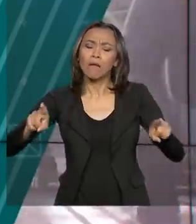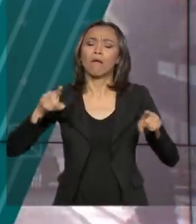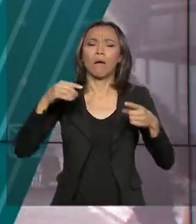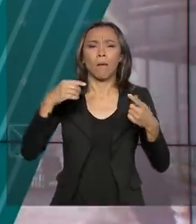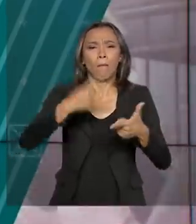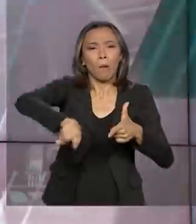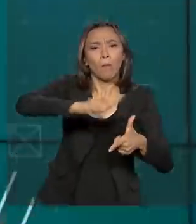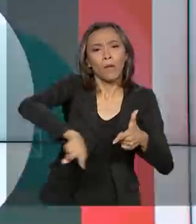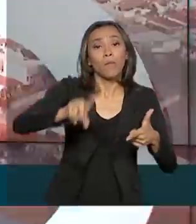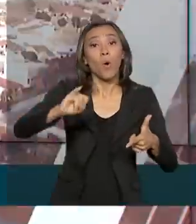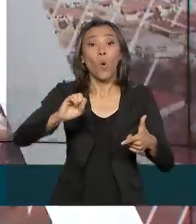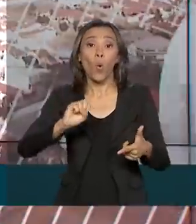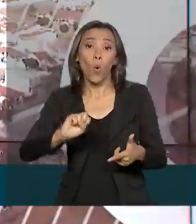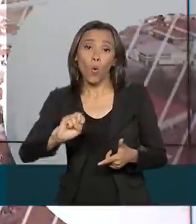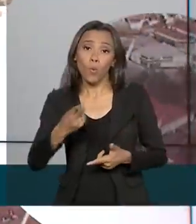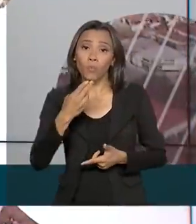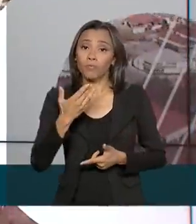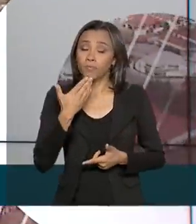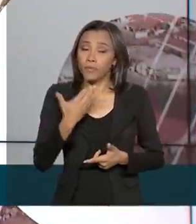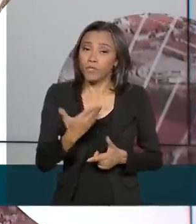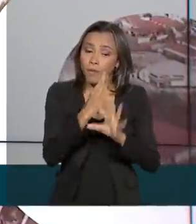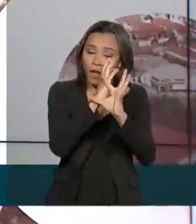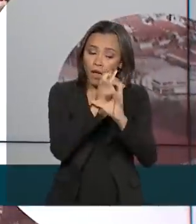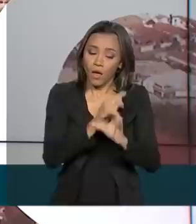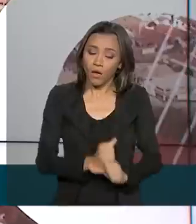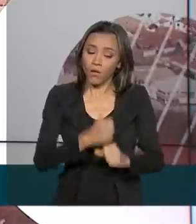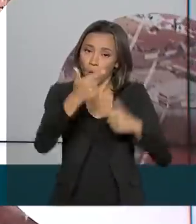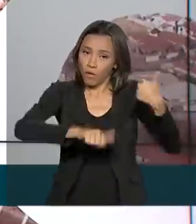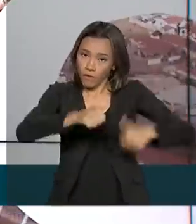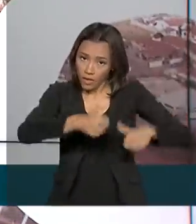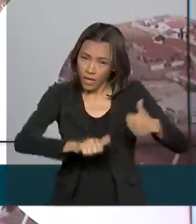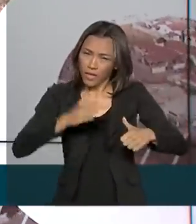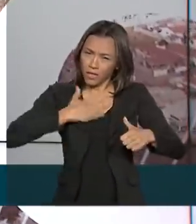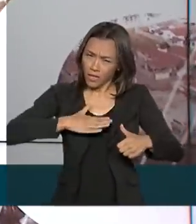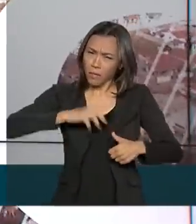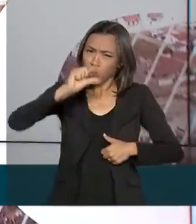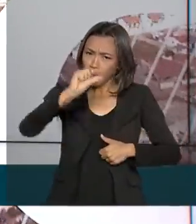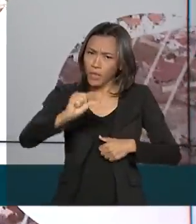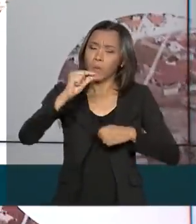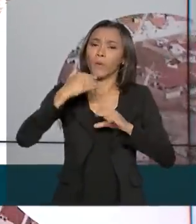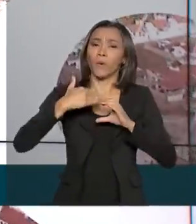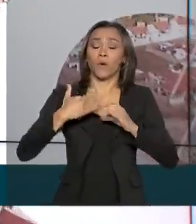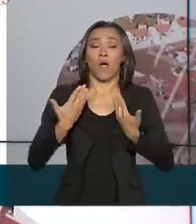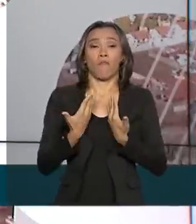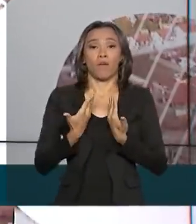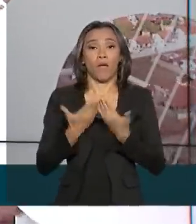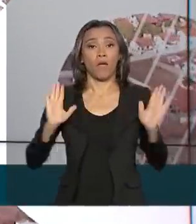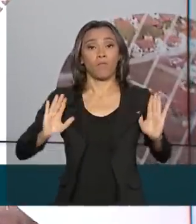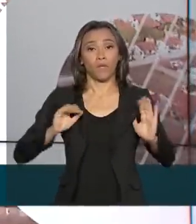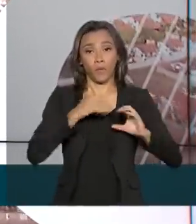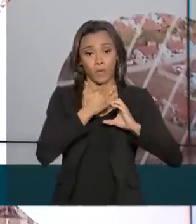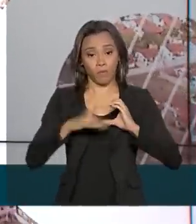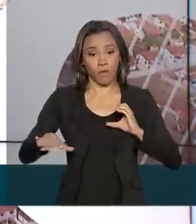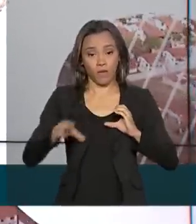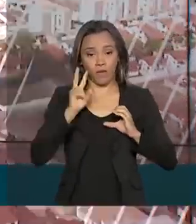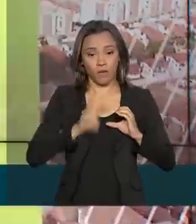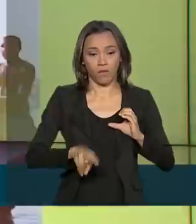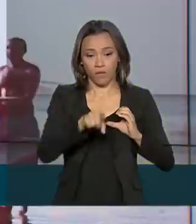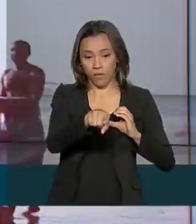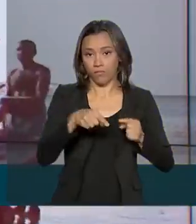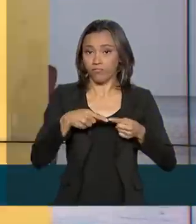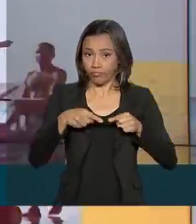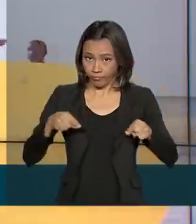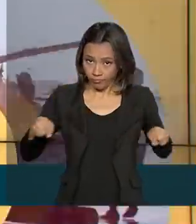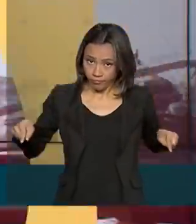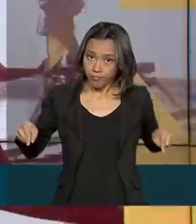das notas do Enem. A mensagem deve ser enviada até daqui a pouquinho, às 10 horas da manhã, para o endereço enem2019